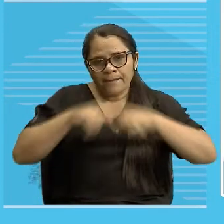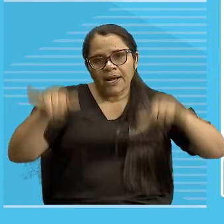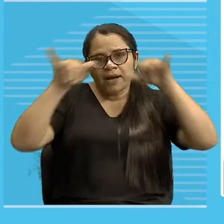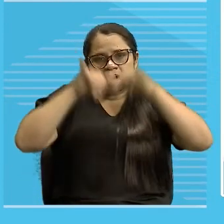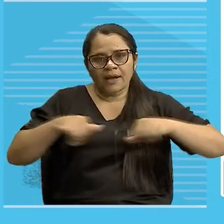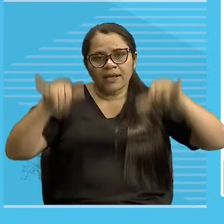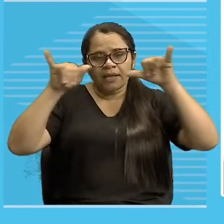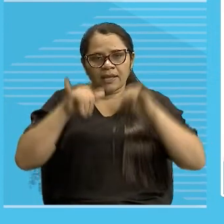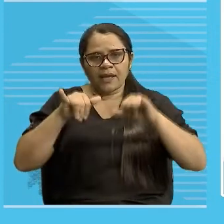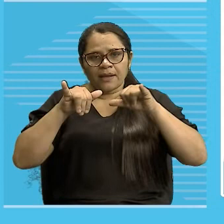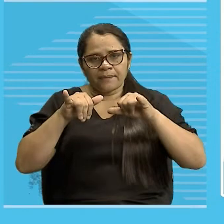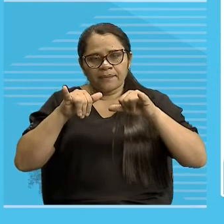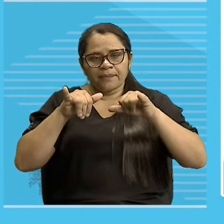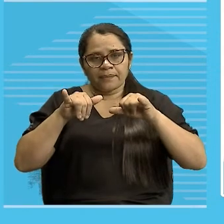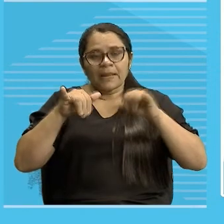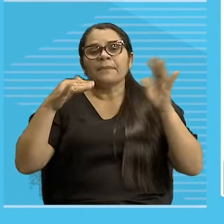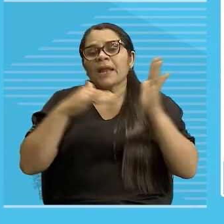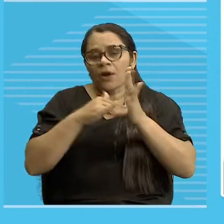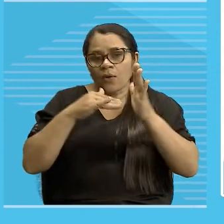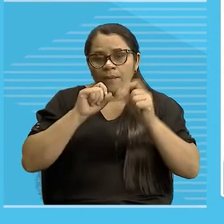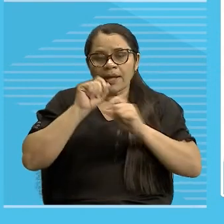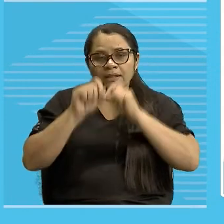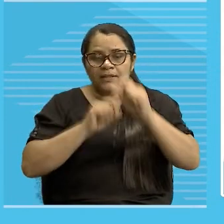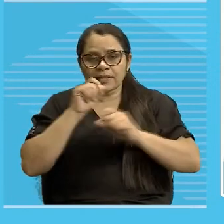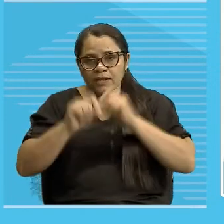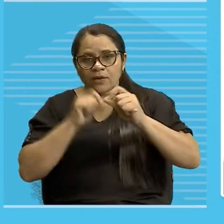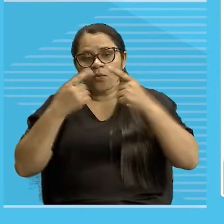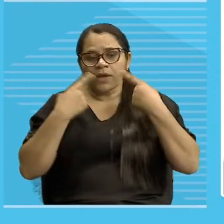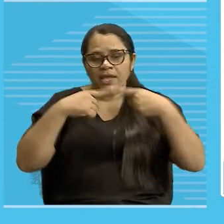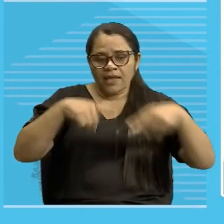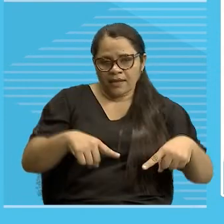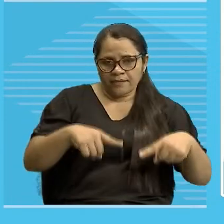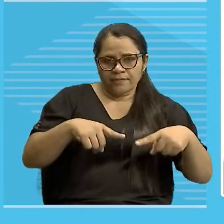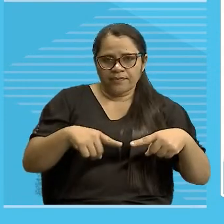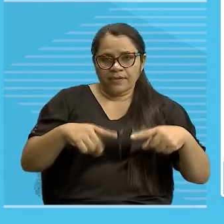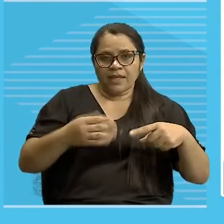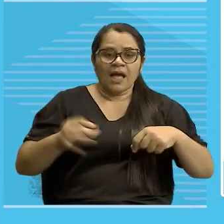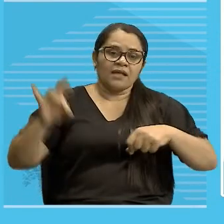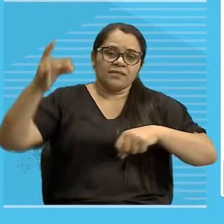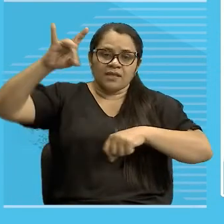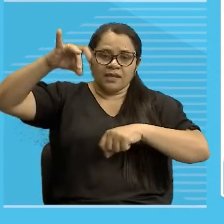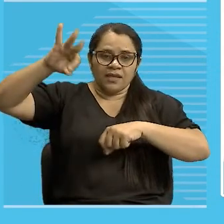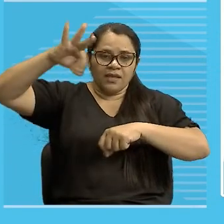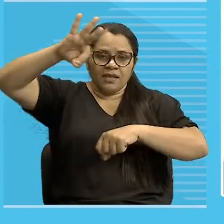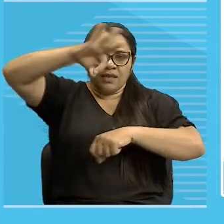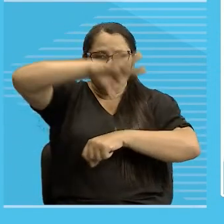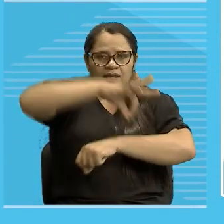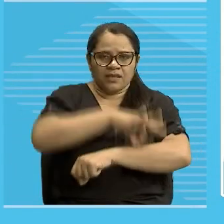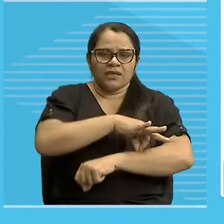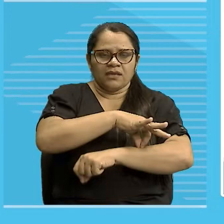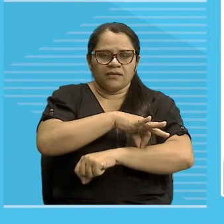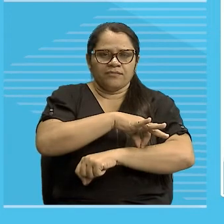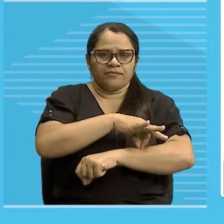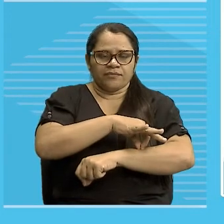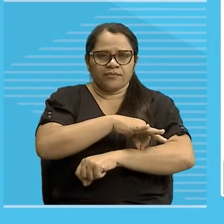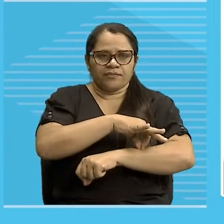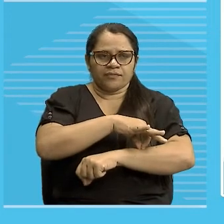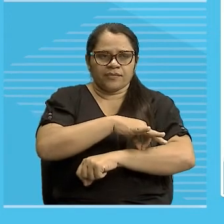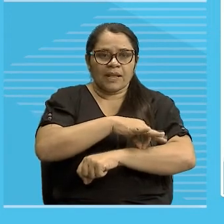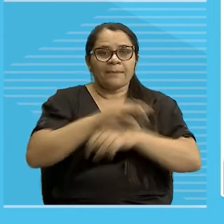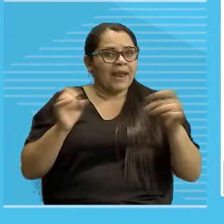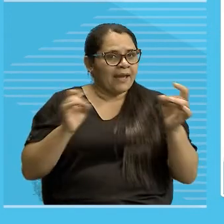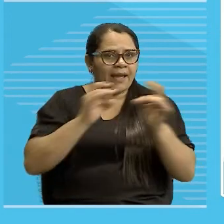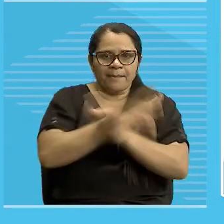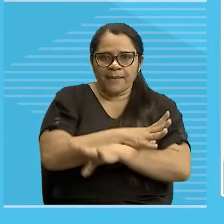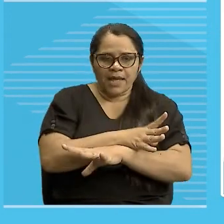a campanha visa a adesão de nós, da população, no geral, a combater o mosquito da dengue, aí tem